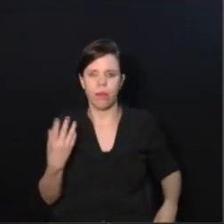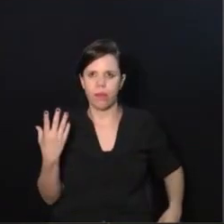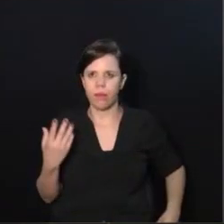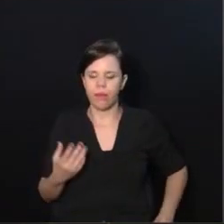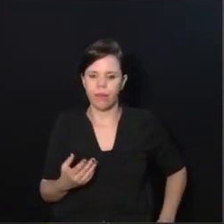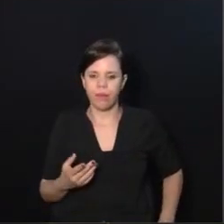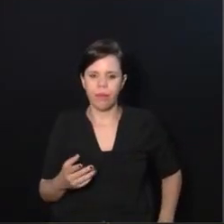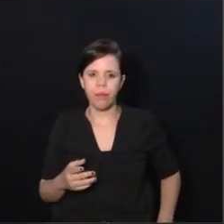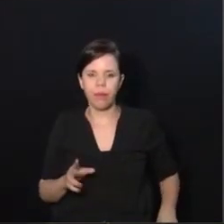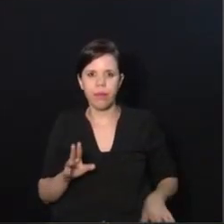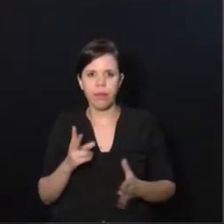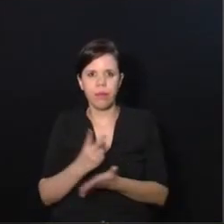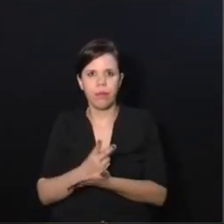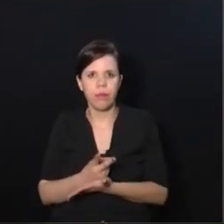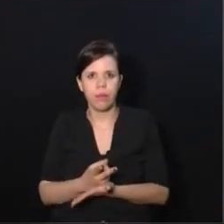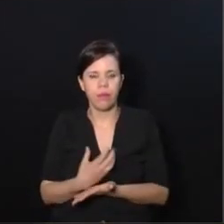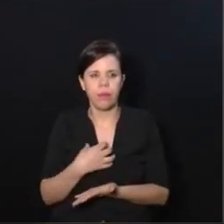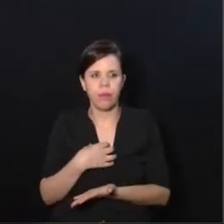Da mesma forma,